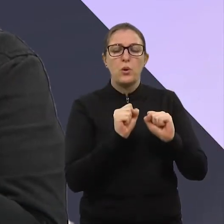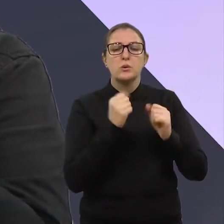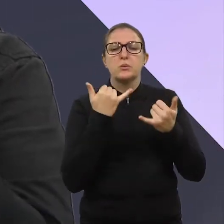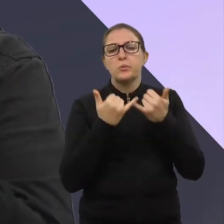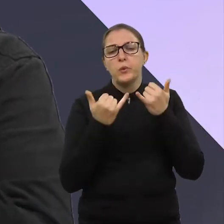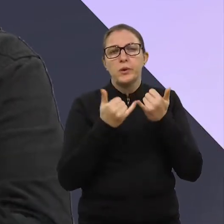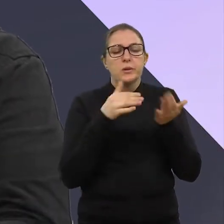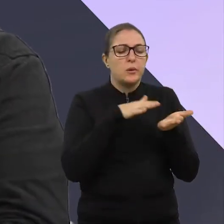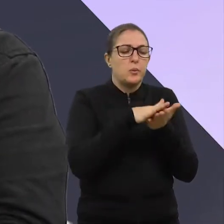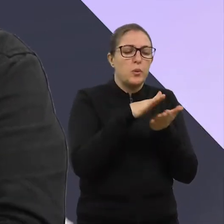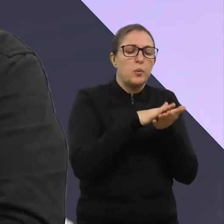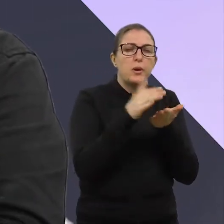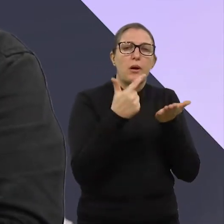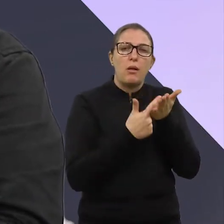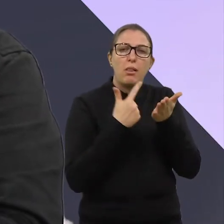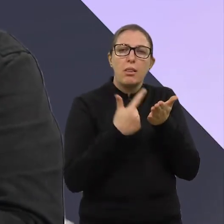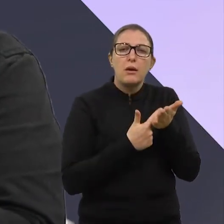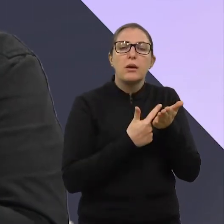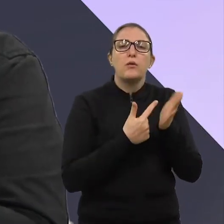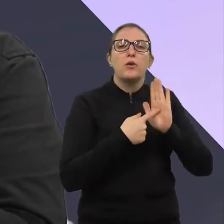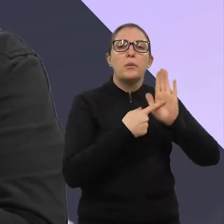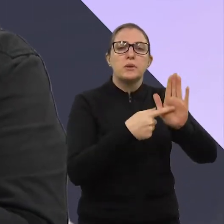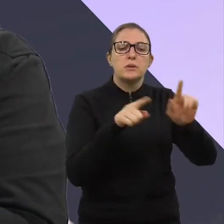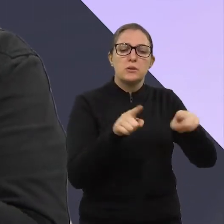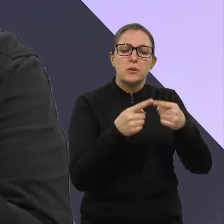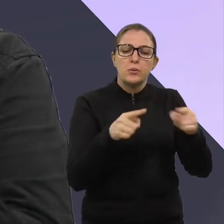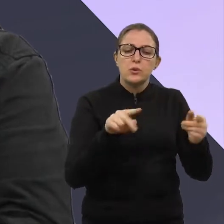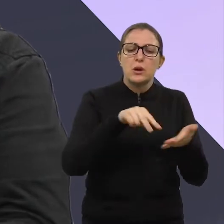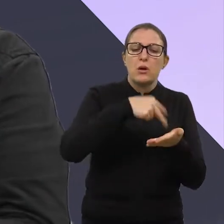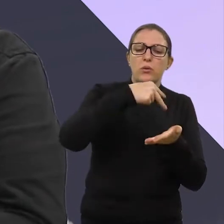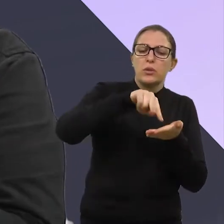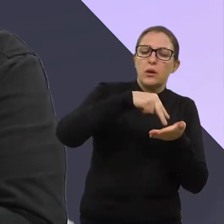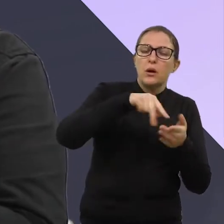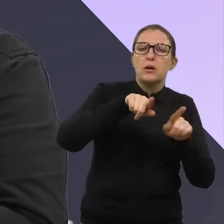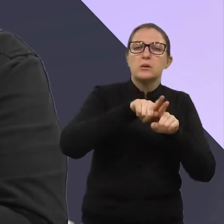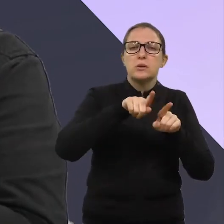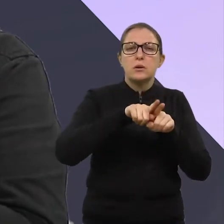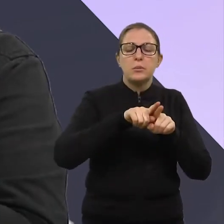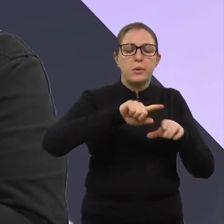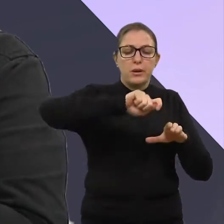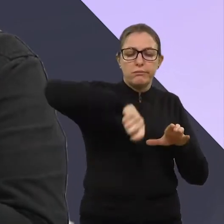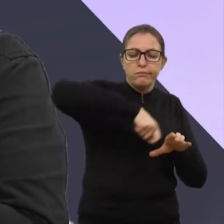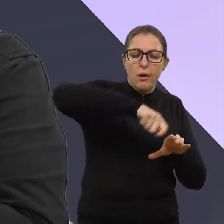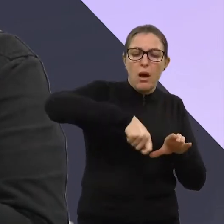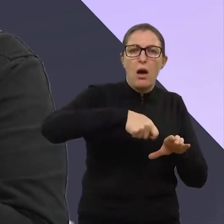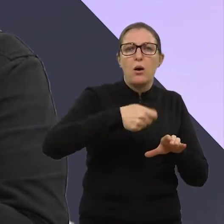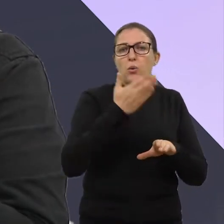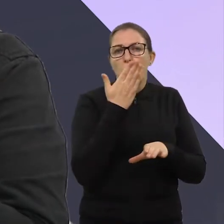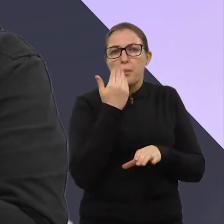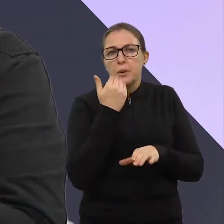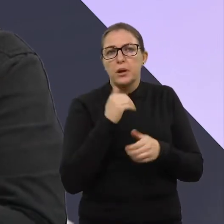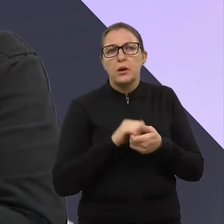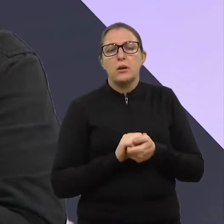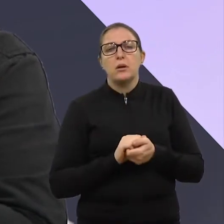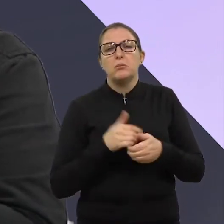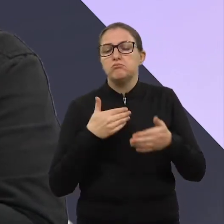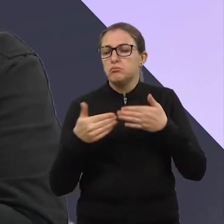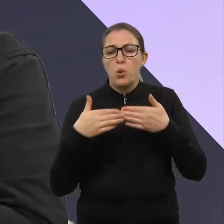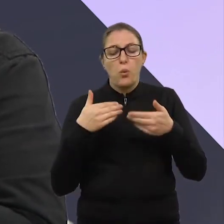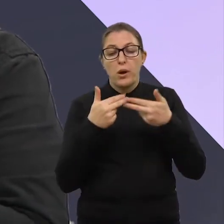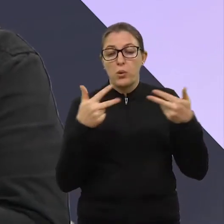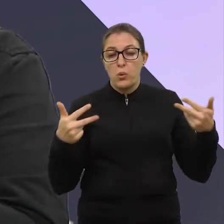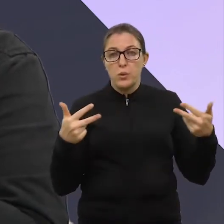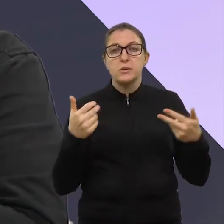publicação de livros, espetáculos musicais, dança, a gastronomia, aquilo que achar que tem condições e é